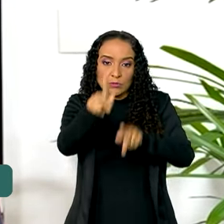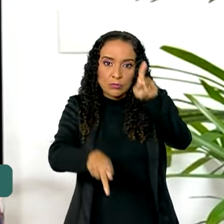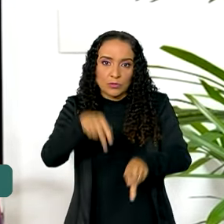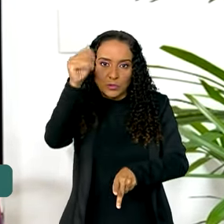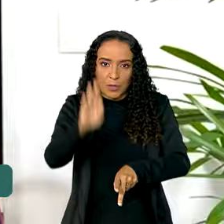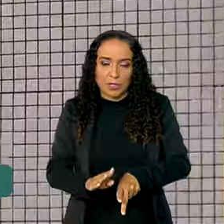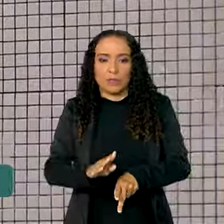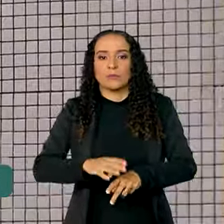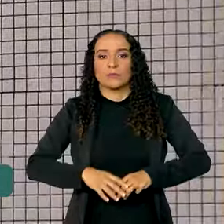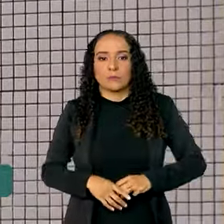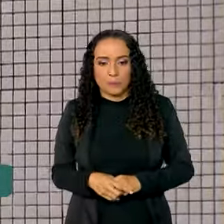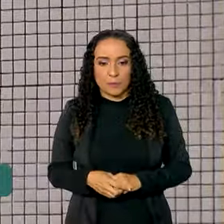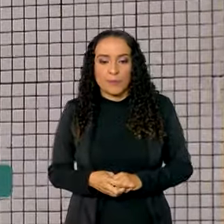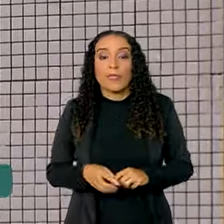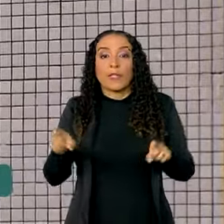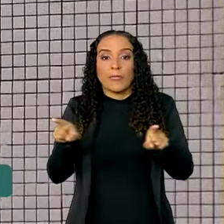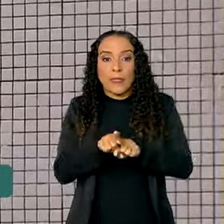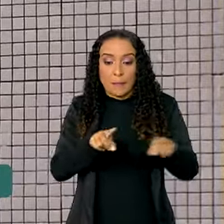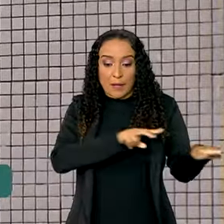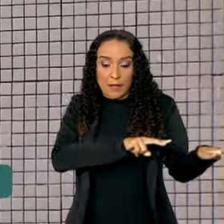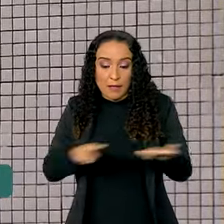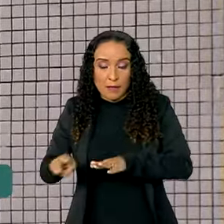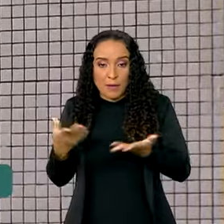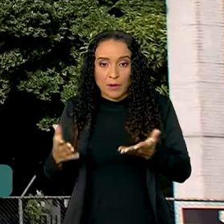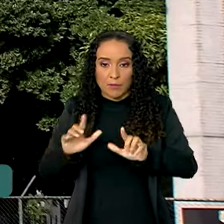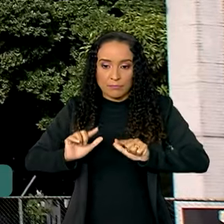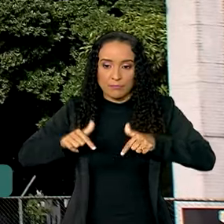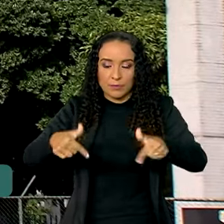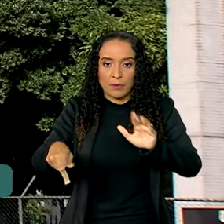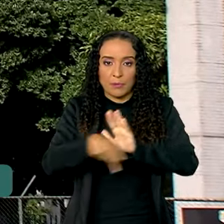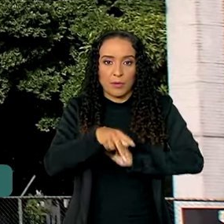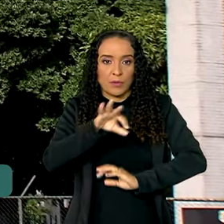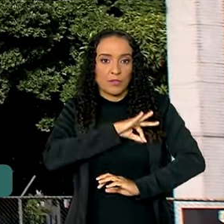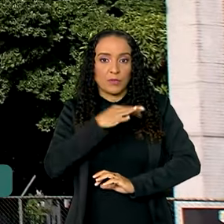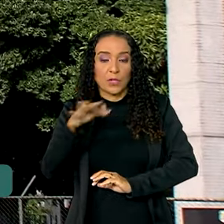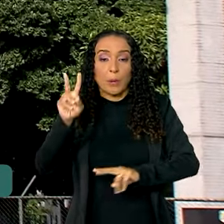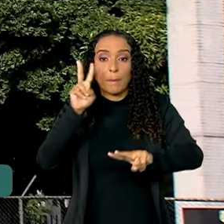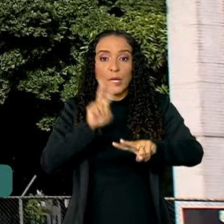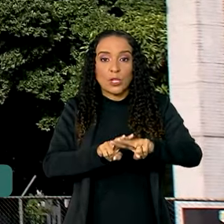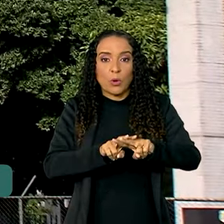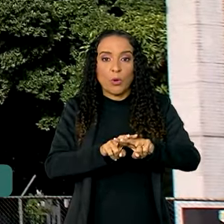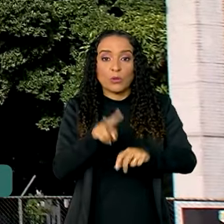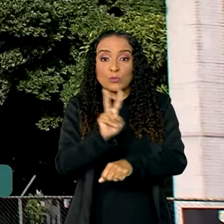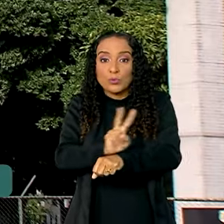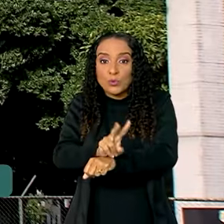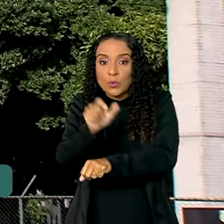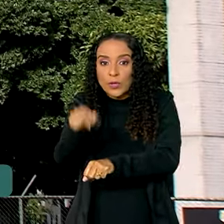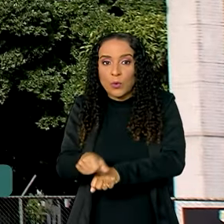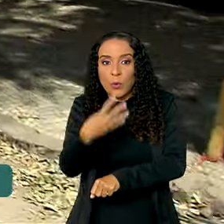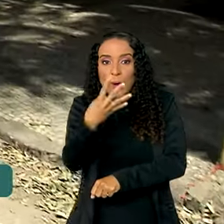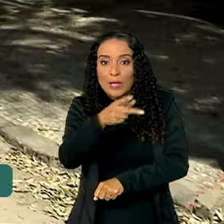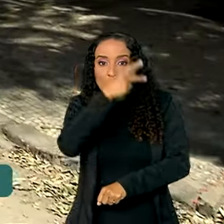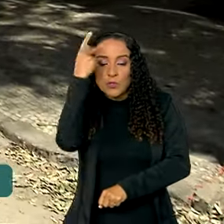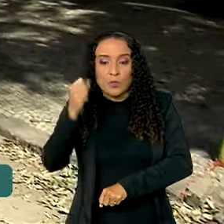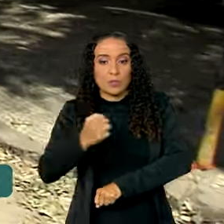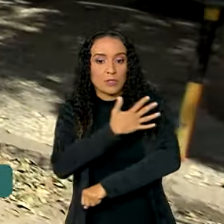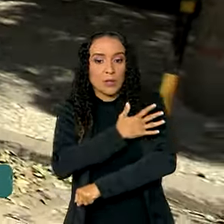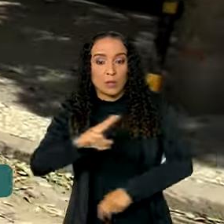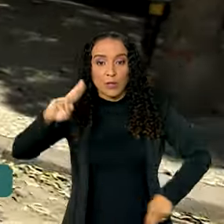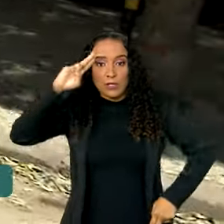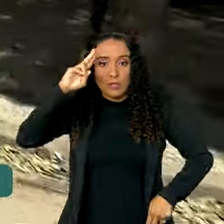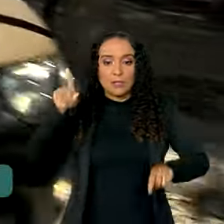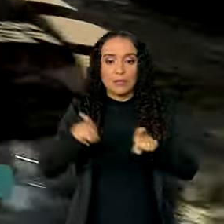que eles cometeram. Ainda nessa semana, uma operação da Polícia Federal prendeu preventivamente quatro militares do